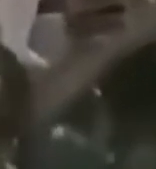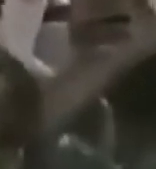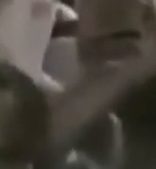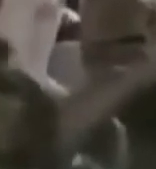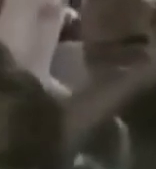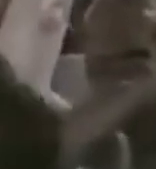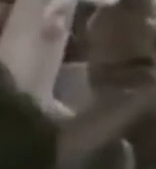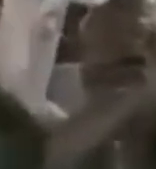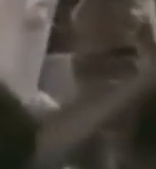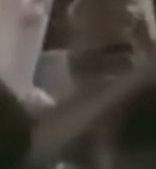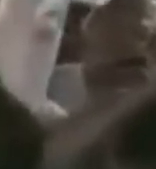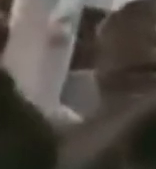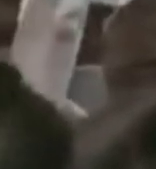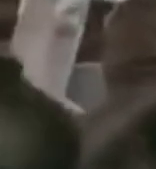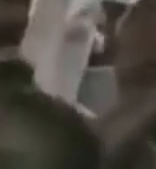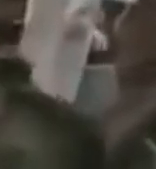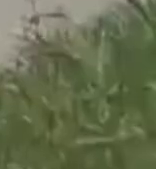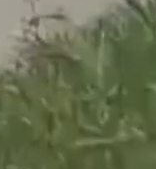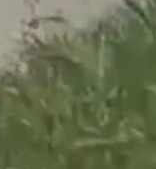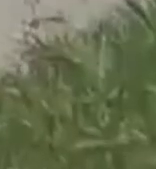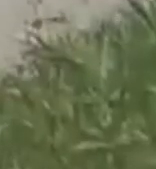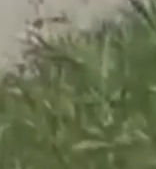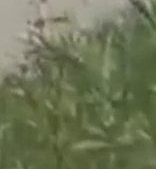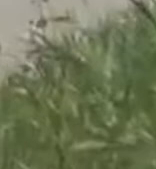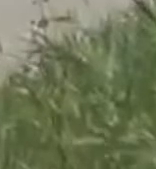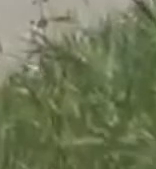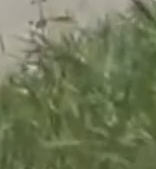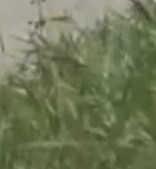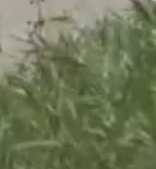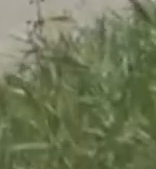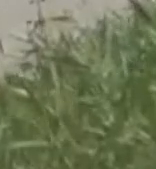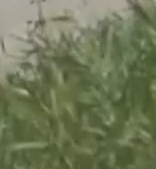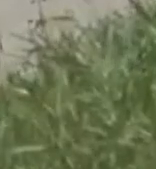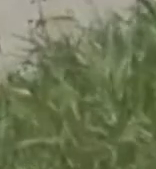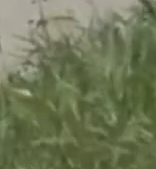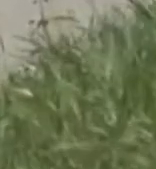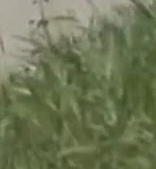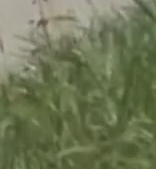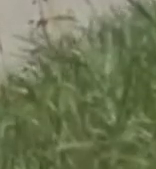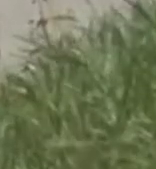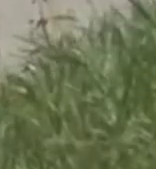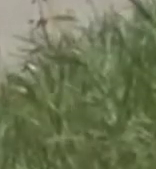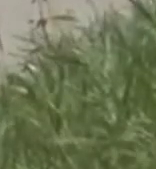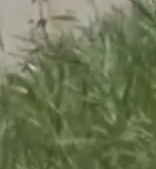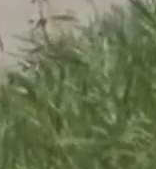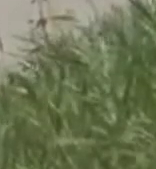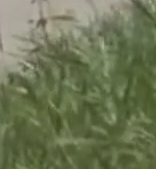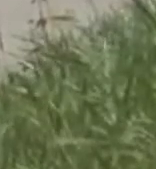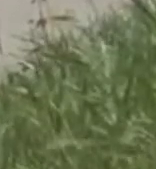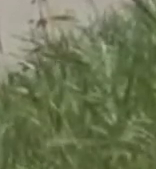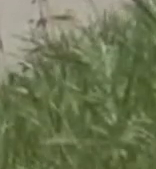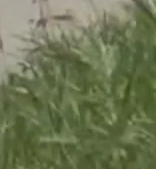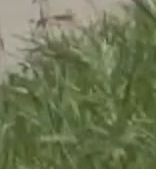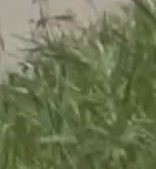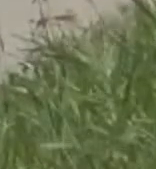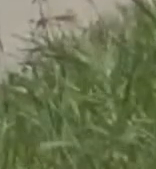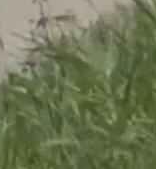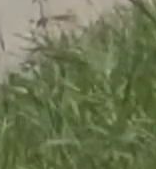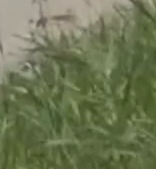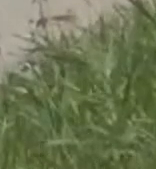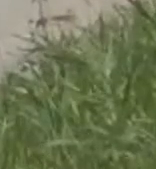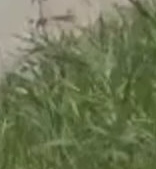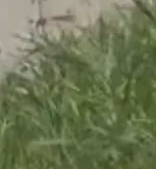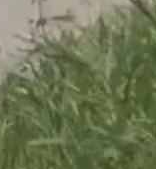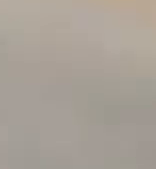.188 votos. Nessa administração, deu continuidade às obras fundamentais para a melhoria da